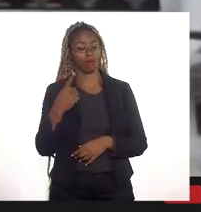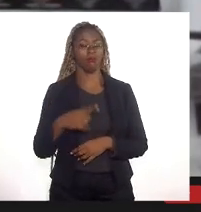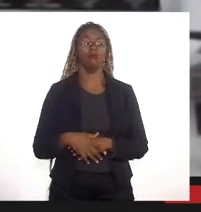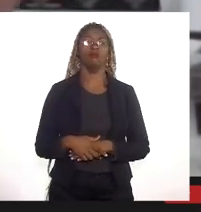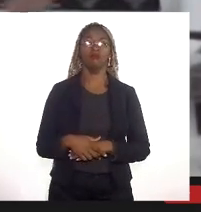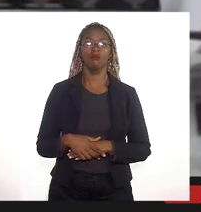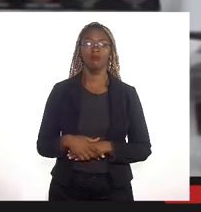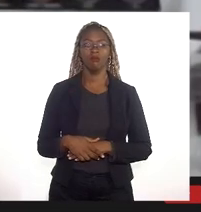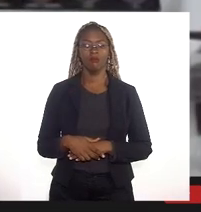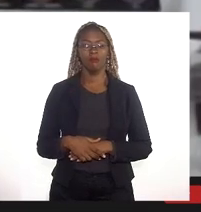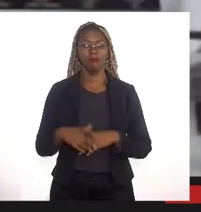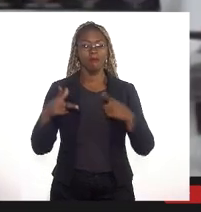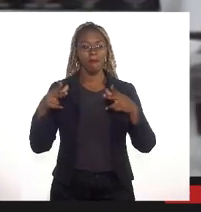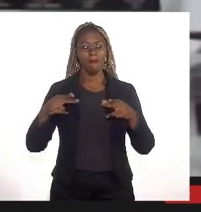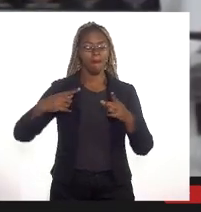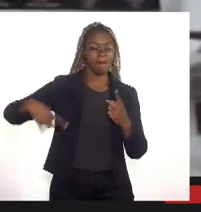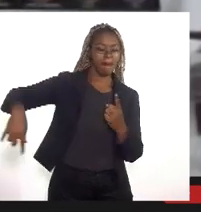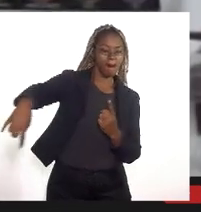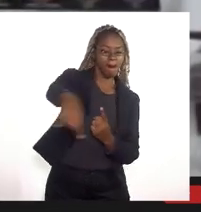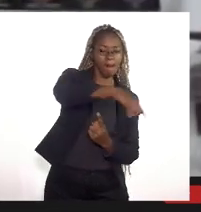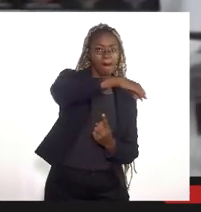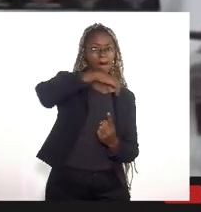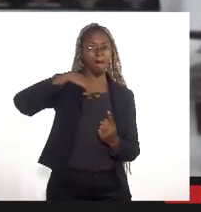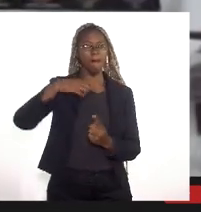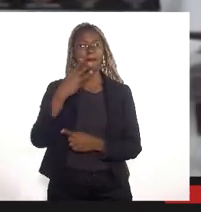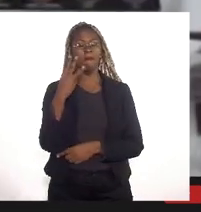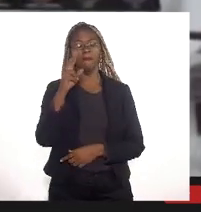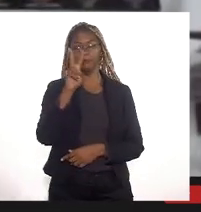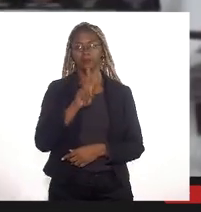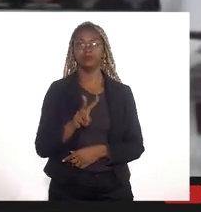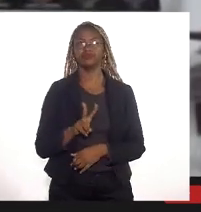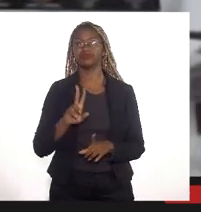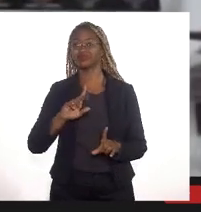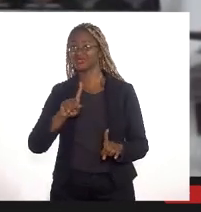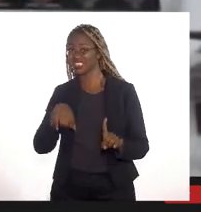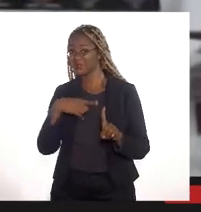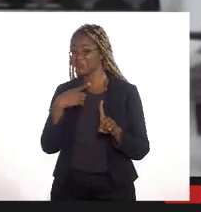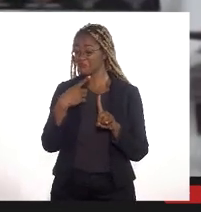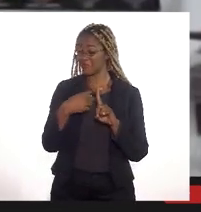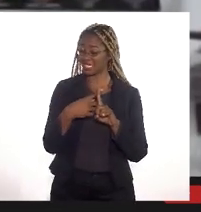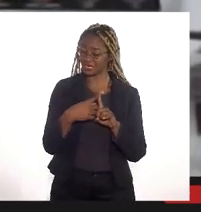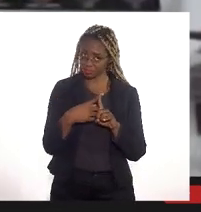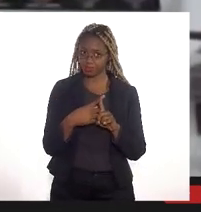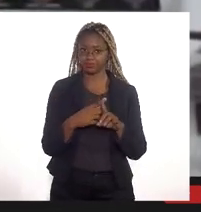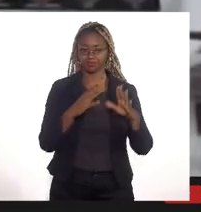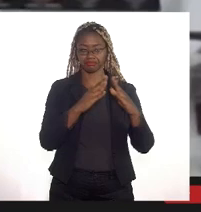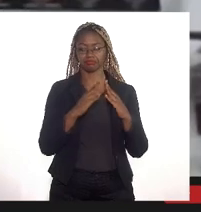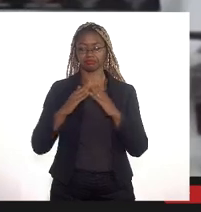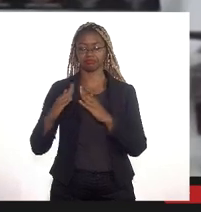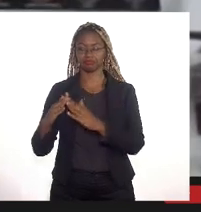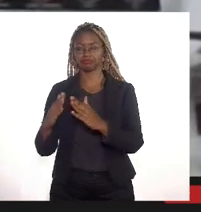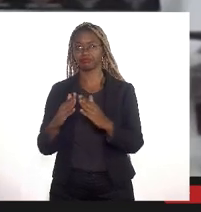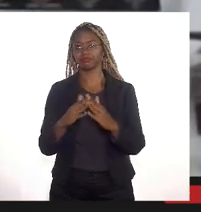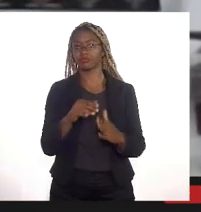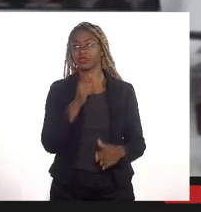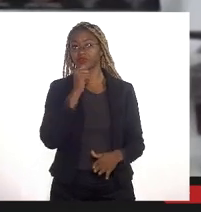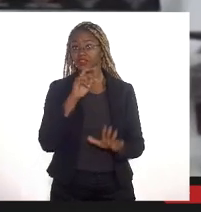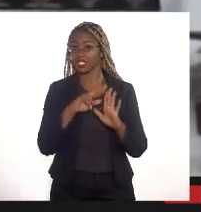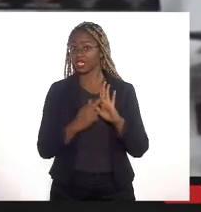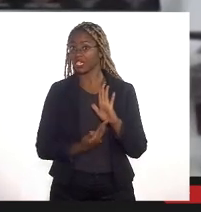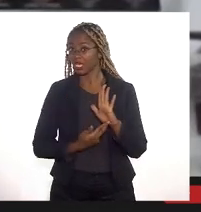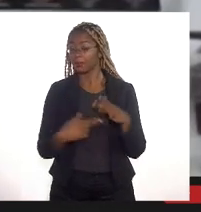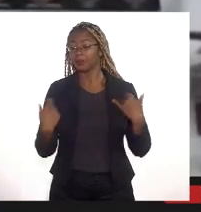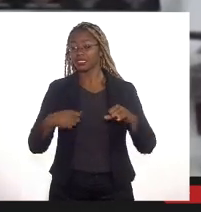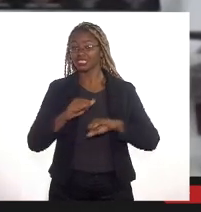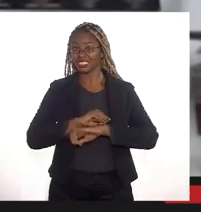forma que toda a região no entorno que é 3 vezes maior a área foi ocupada irregularmente a gente precisa deixar claro